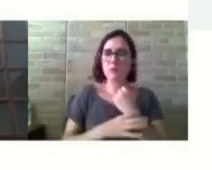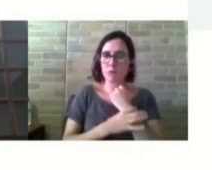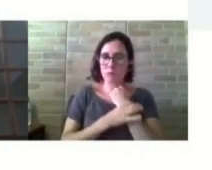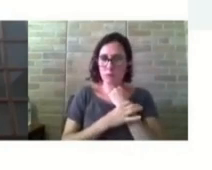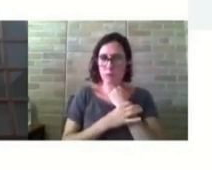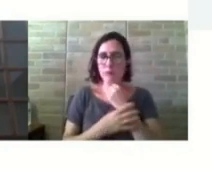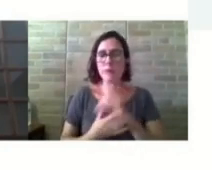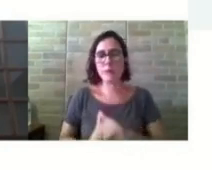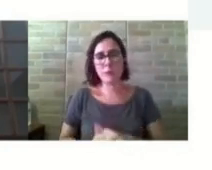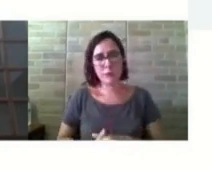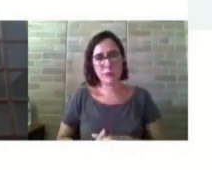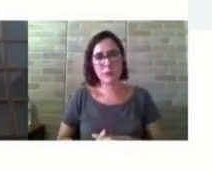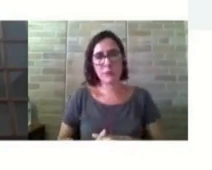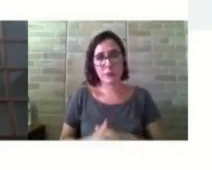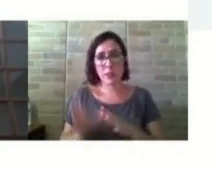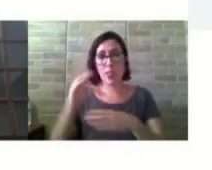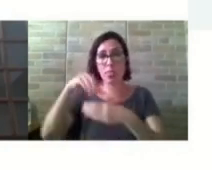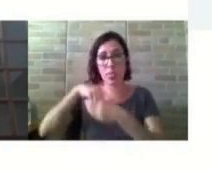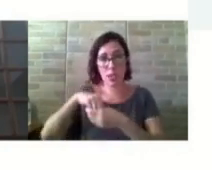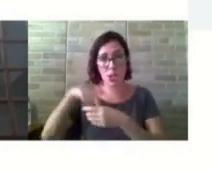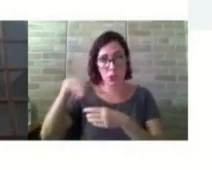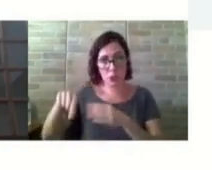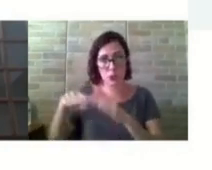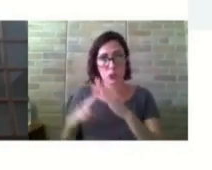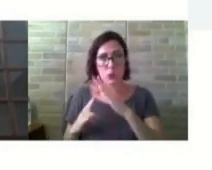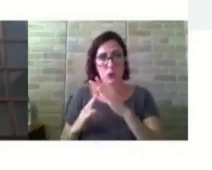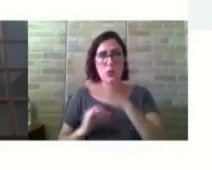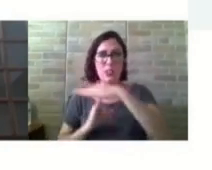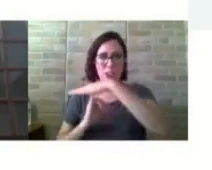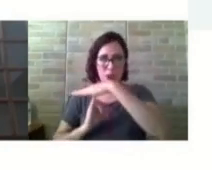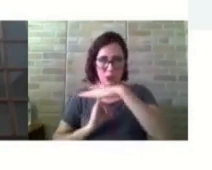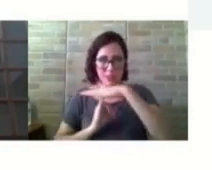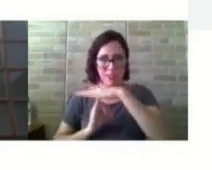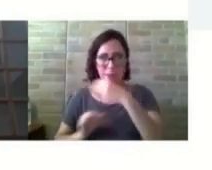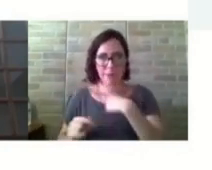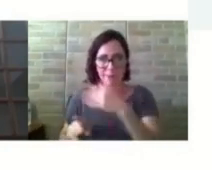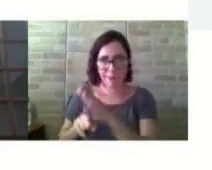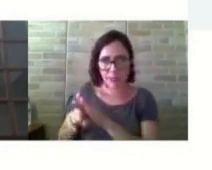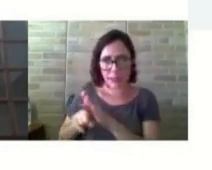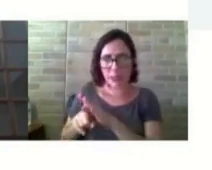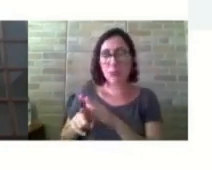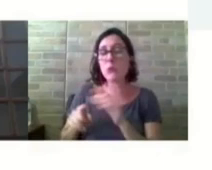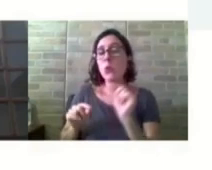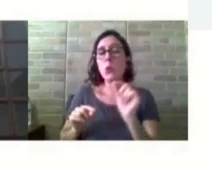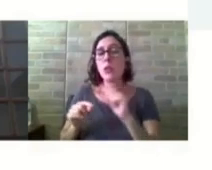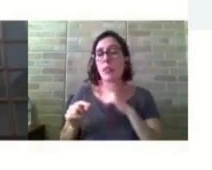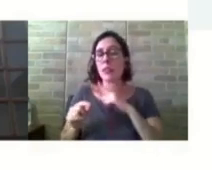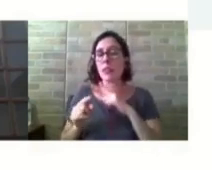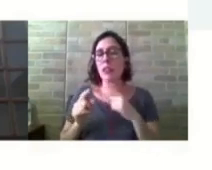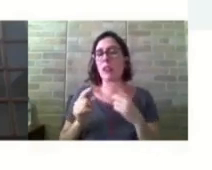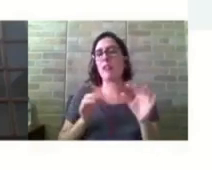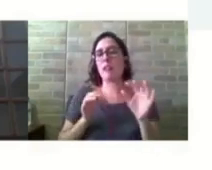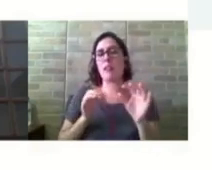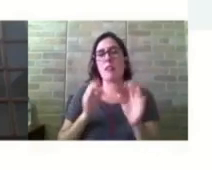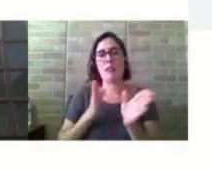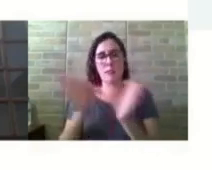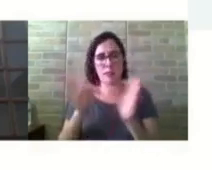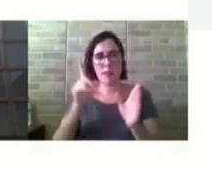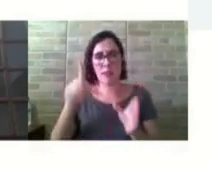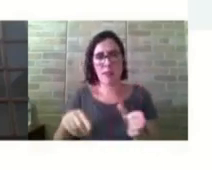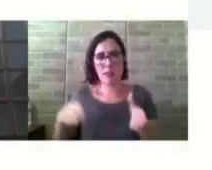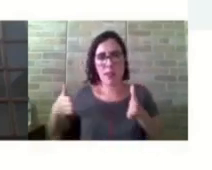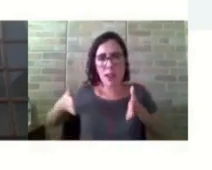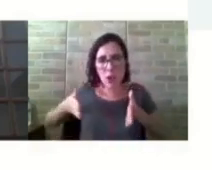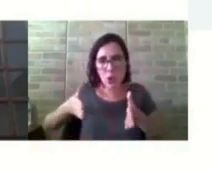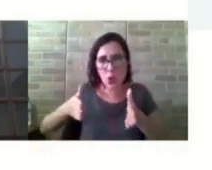Nas dependências internas dessas instituições, né? O que foi considerado acessível? A largura dos corredores, bebedouro,